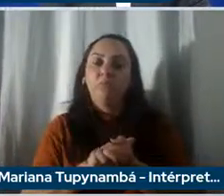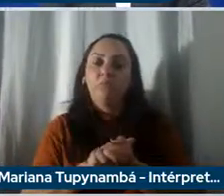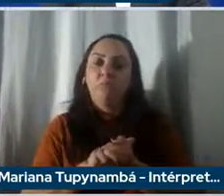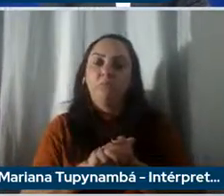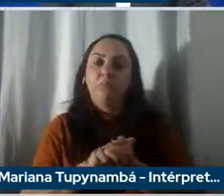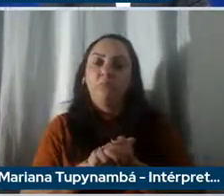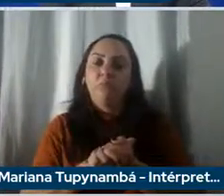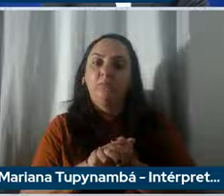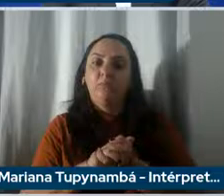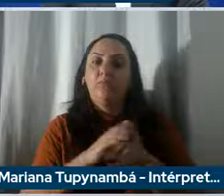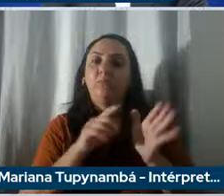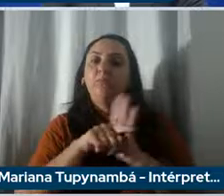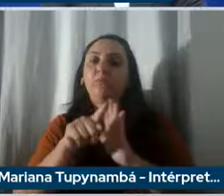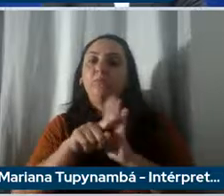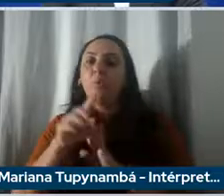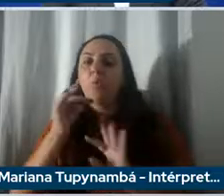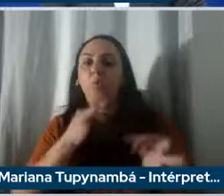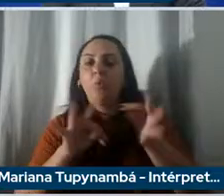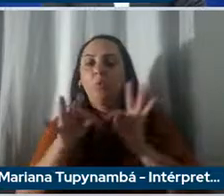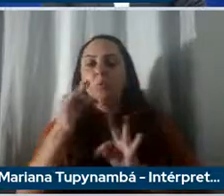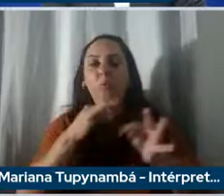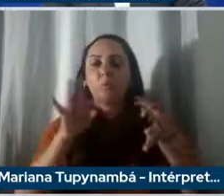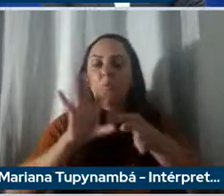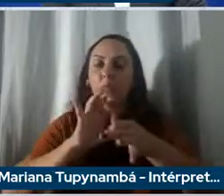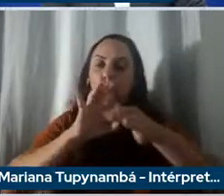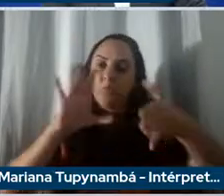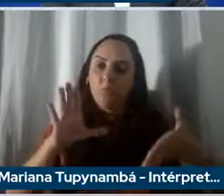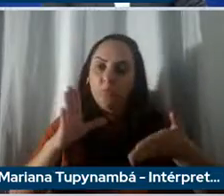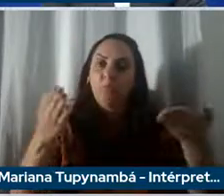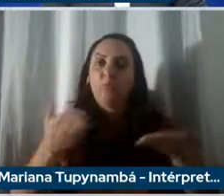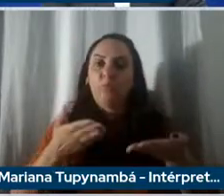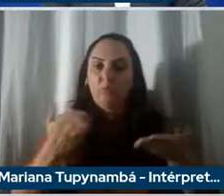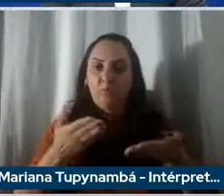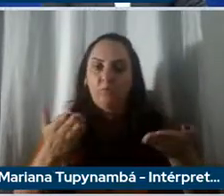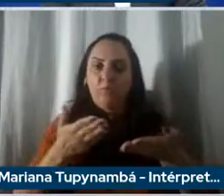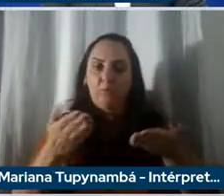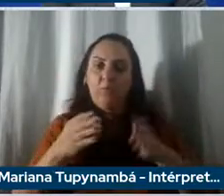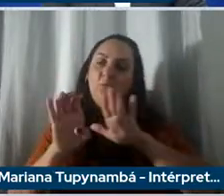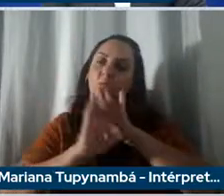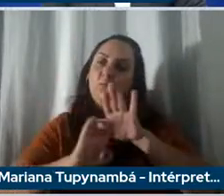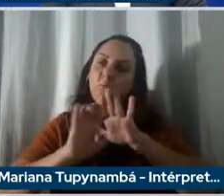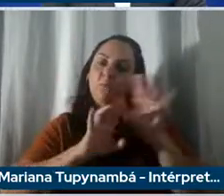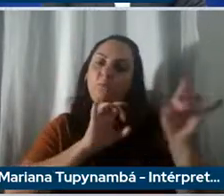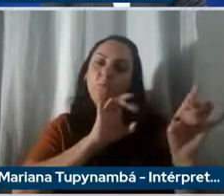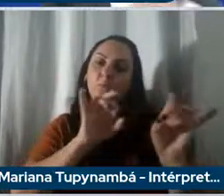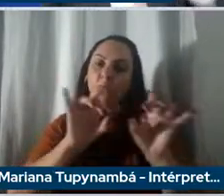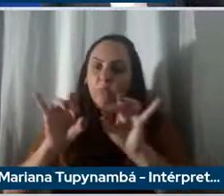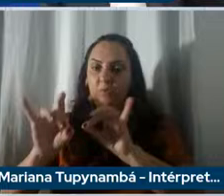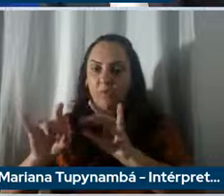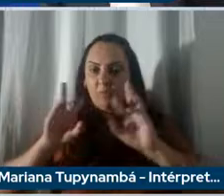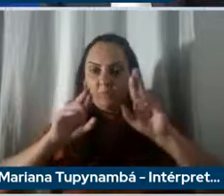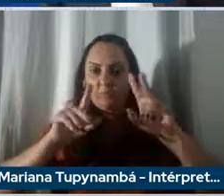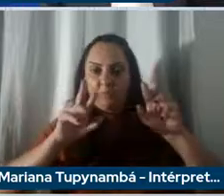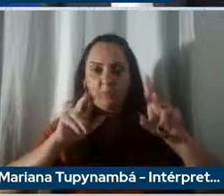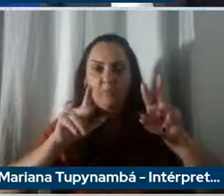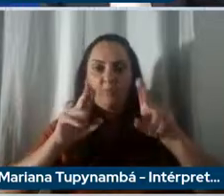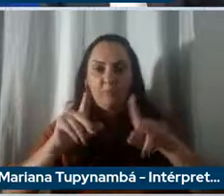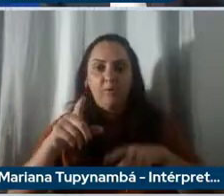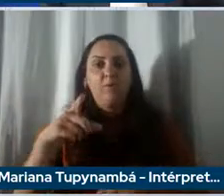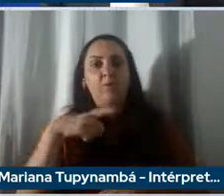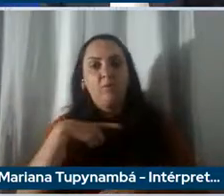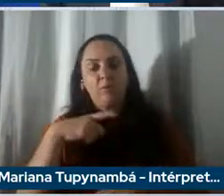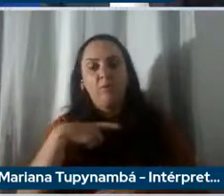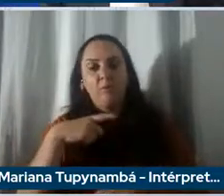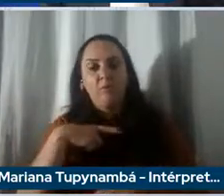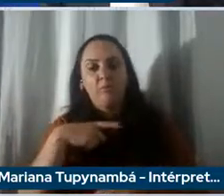das tecnologias que estão disponíveis hoje pelo Estelantes né em especial aí diferencial as